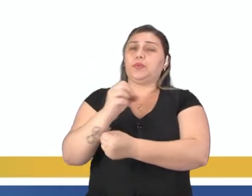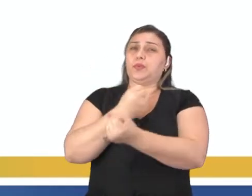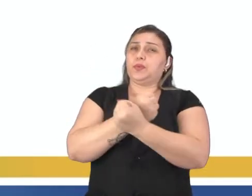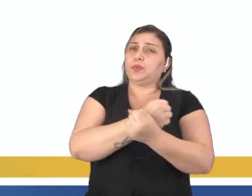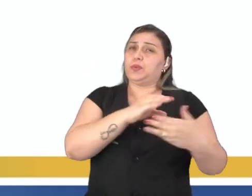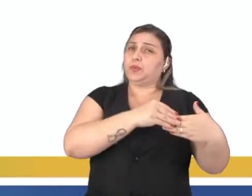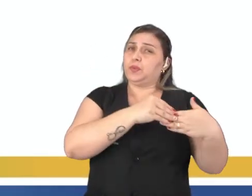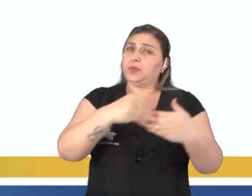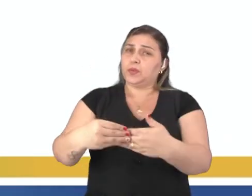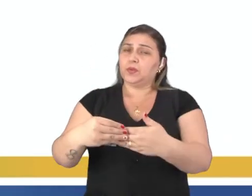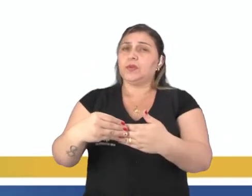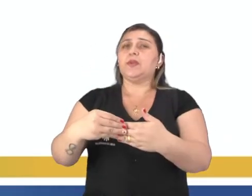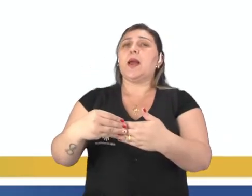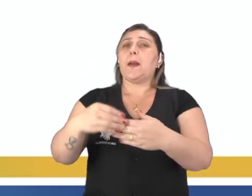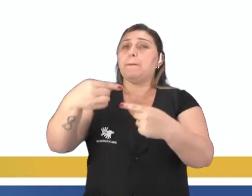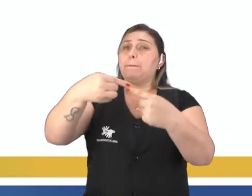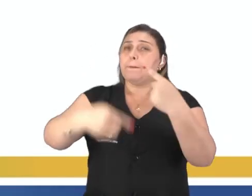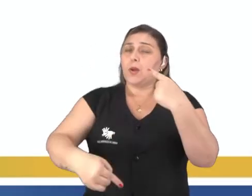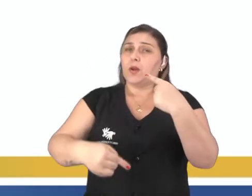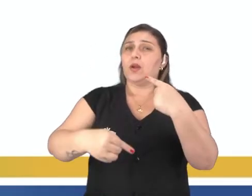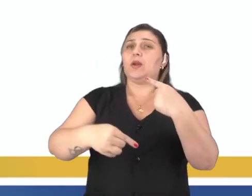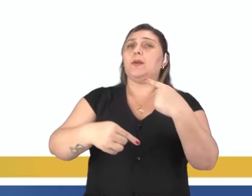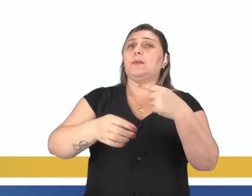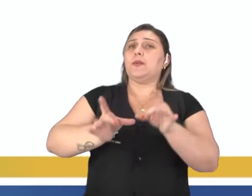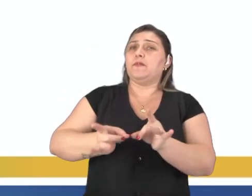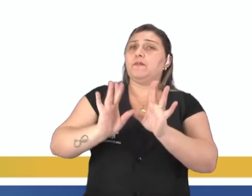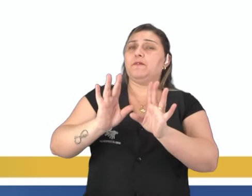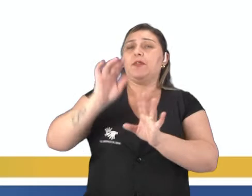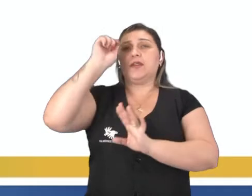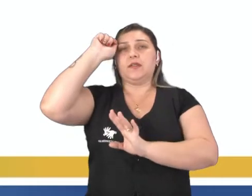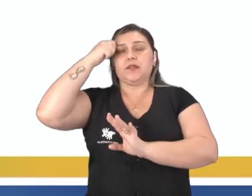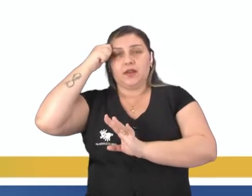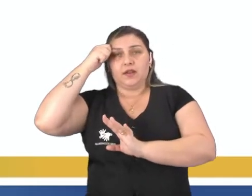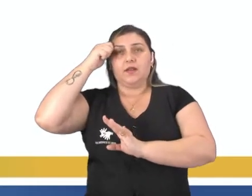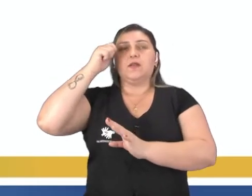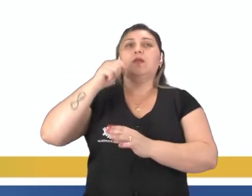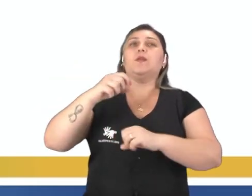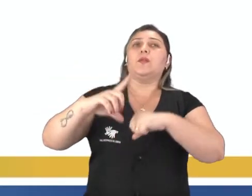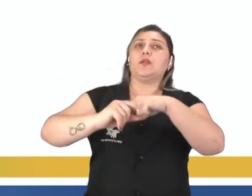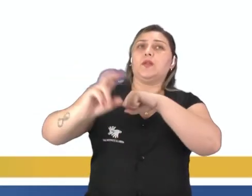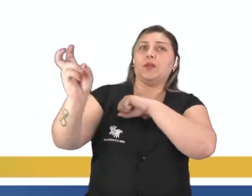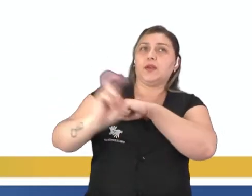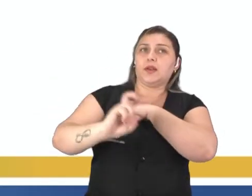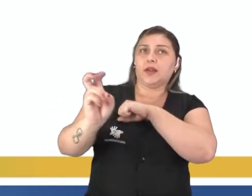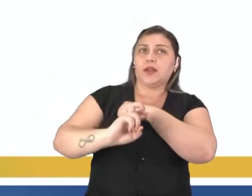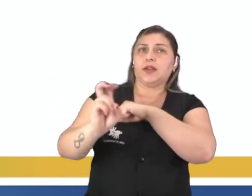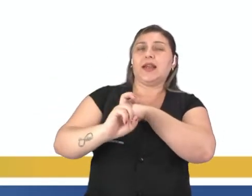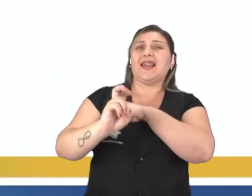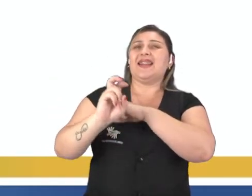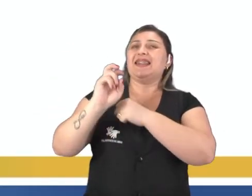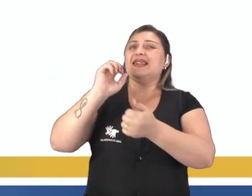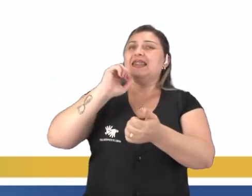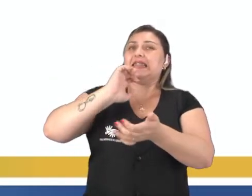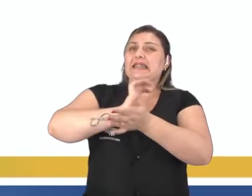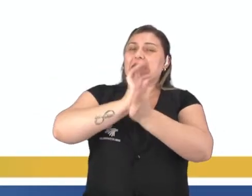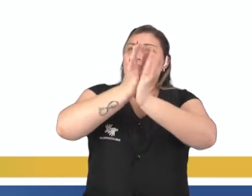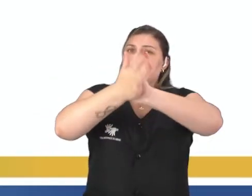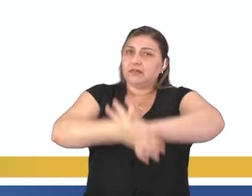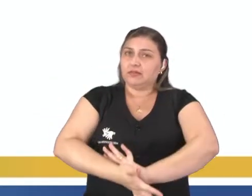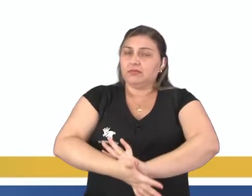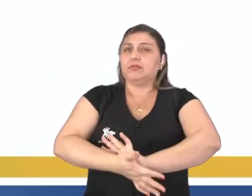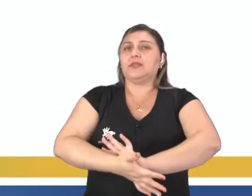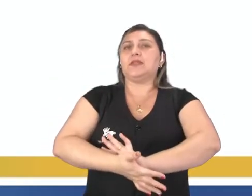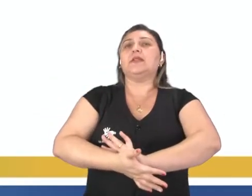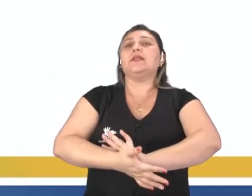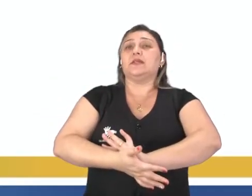tráfico de escravos serão proibidos em todas as suas formas. O artigo 5 que diz que ninguém será submetido à tortura